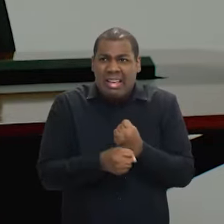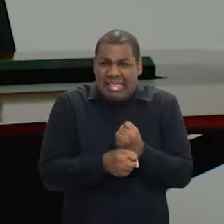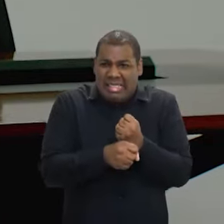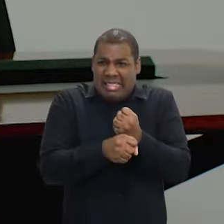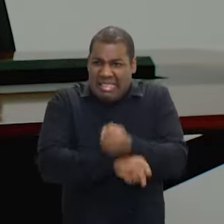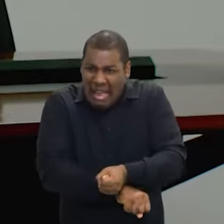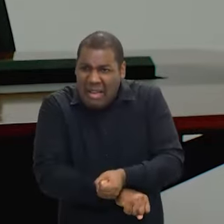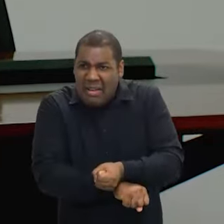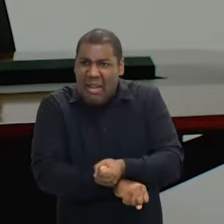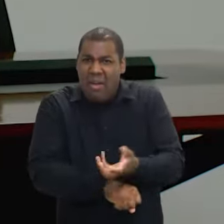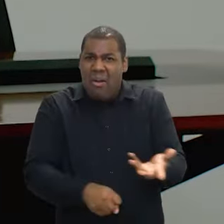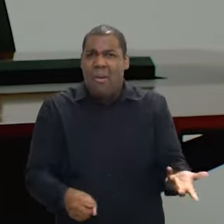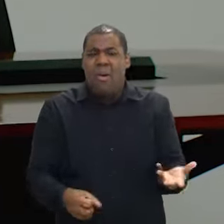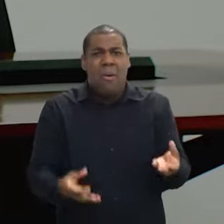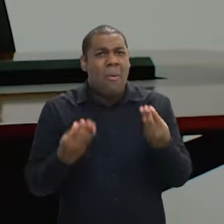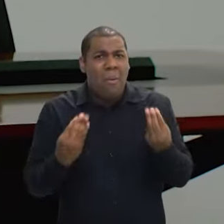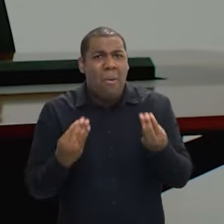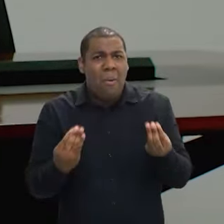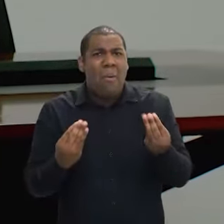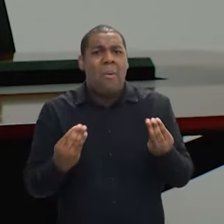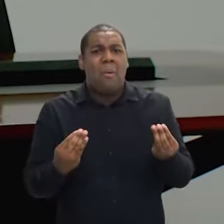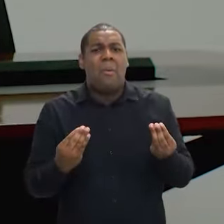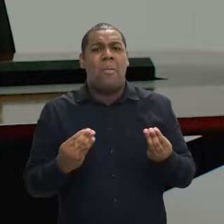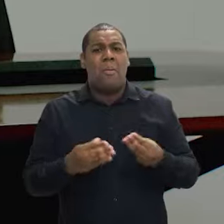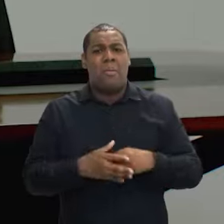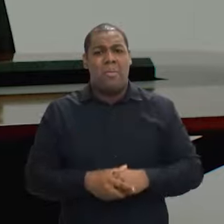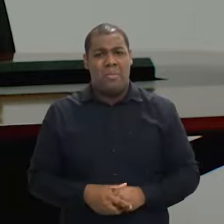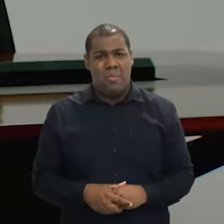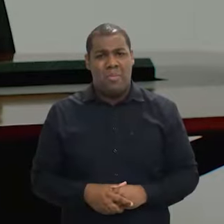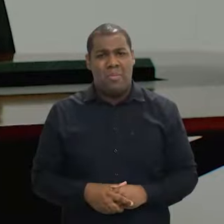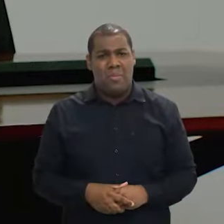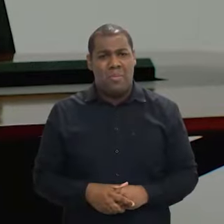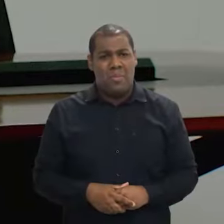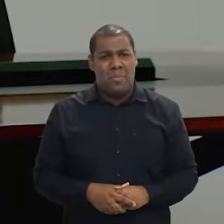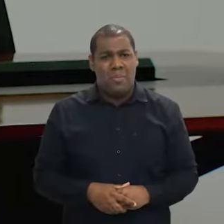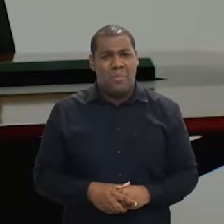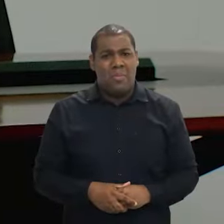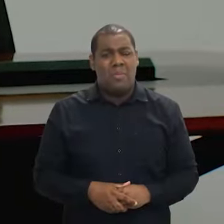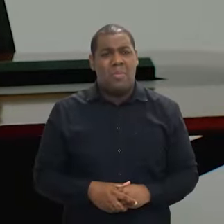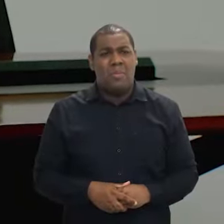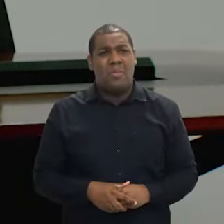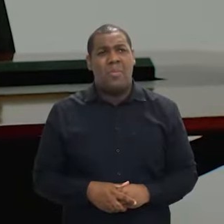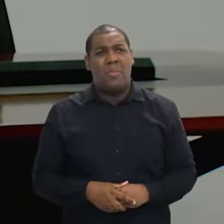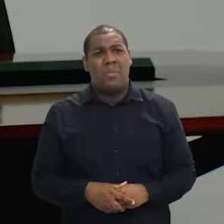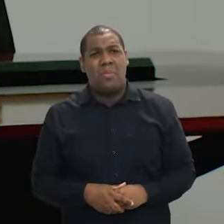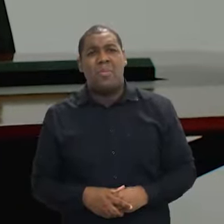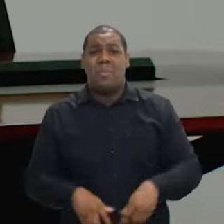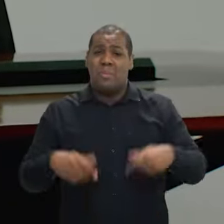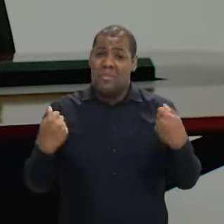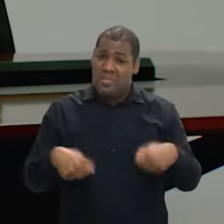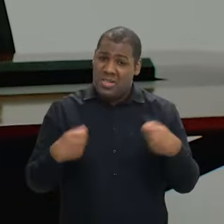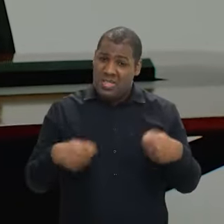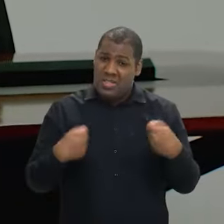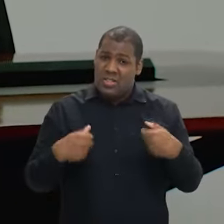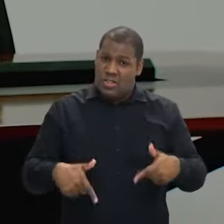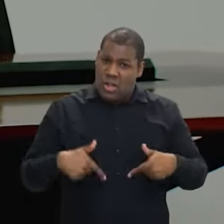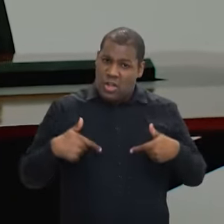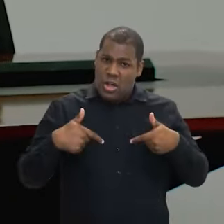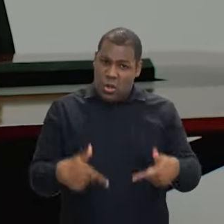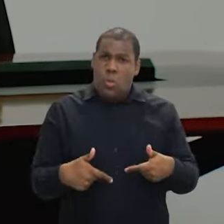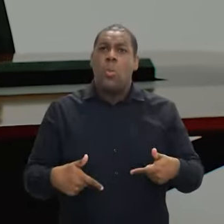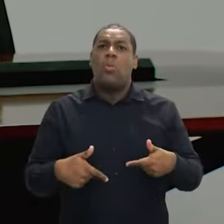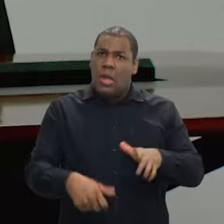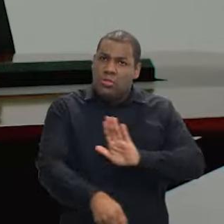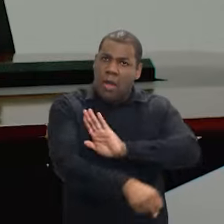subjugação, de exploração, justamente porque não enfrentou essas questões estruturantes no que diz